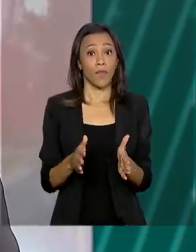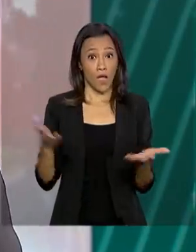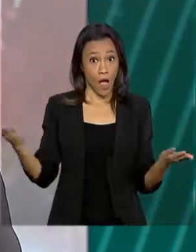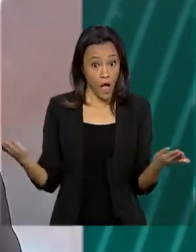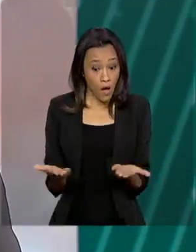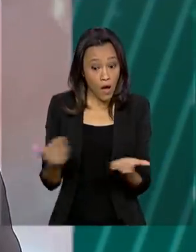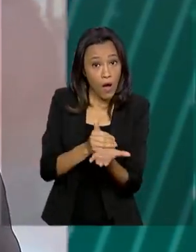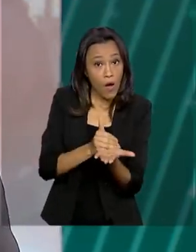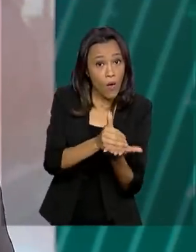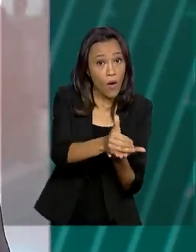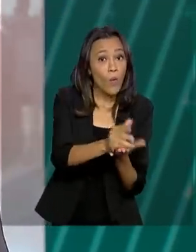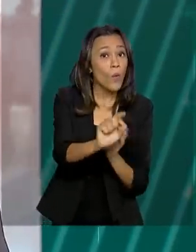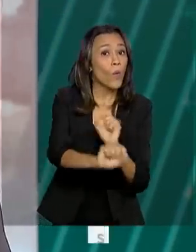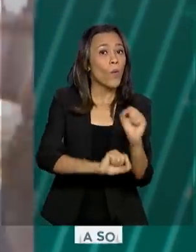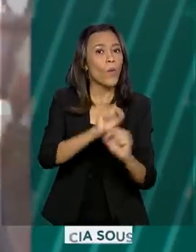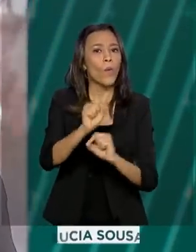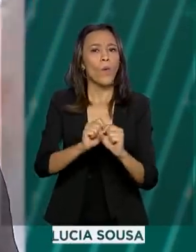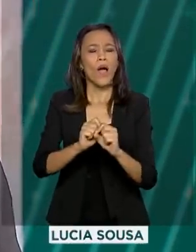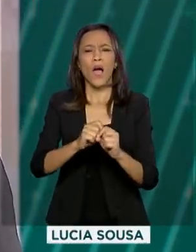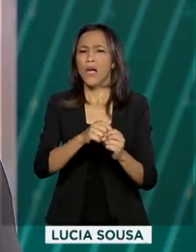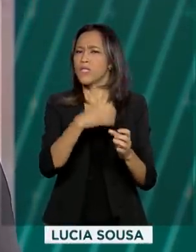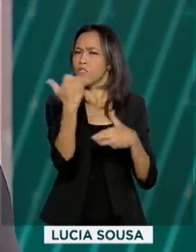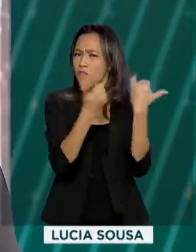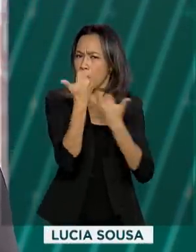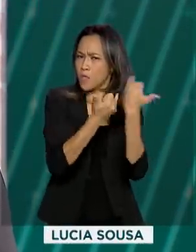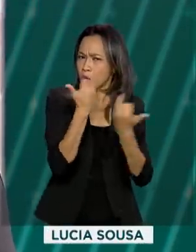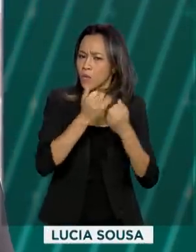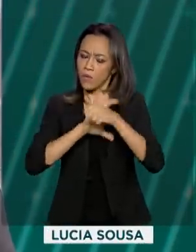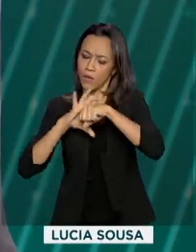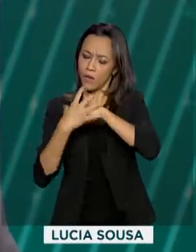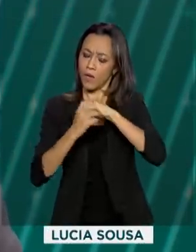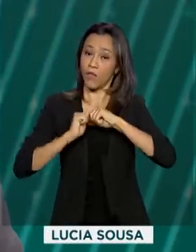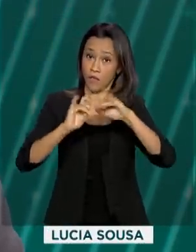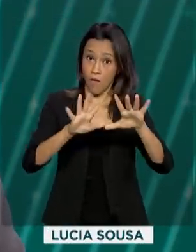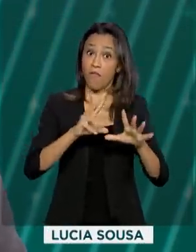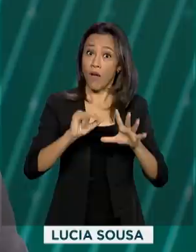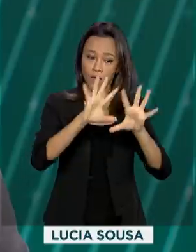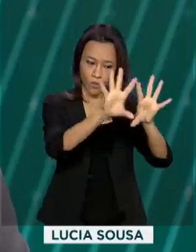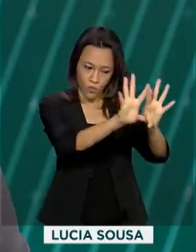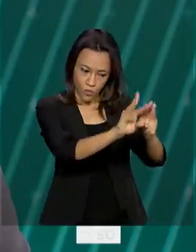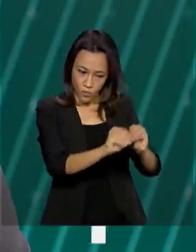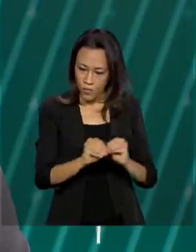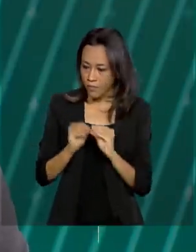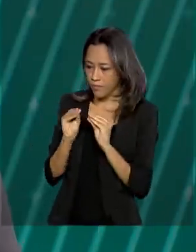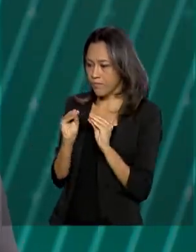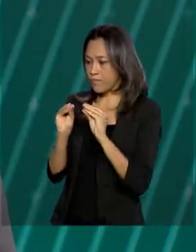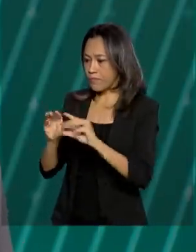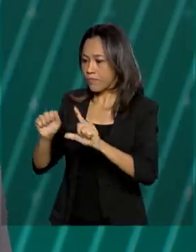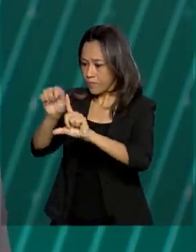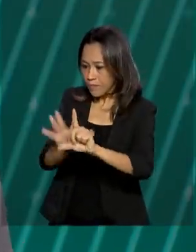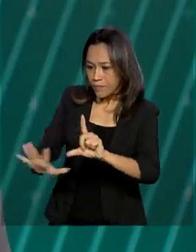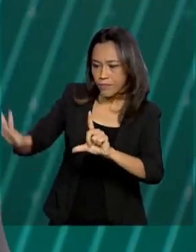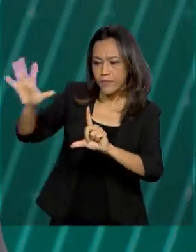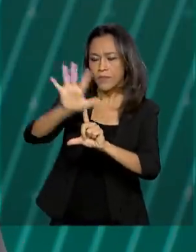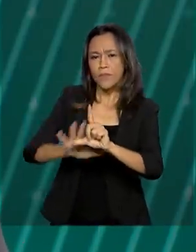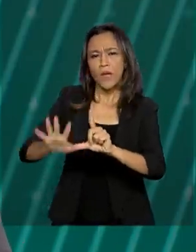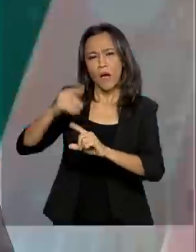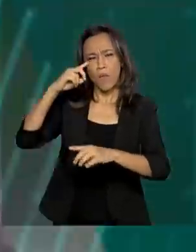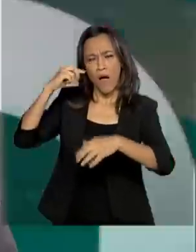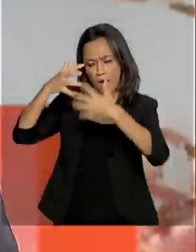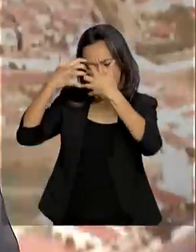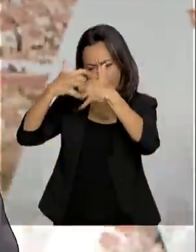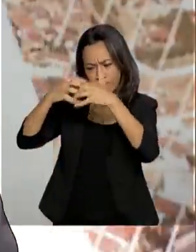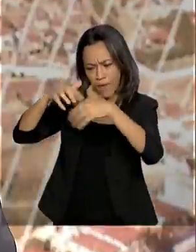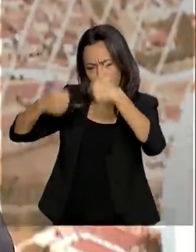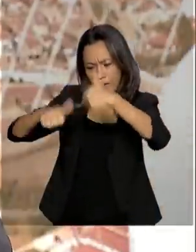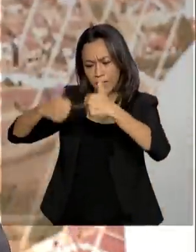agora, os dados do coronavírus no país vão ser divulgados em uma plataforma interativa com análise de casos e mortes por